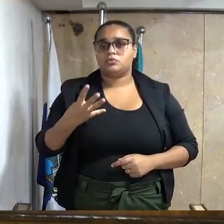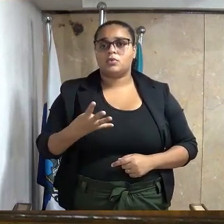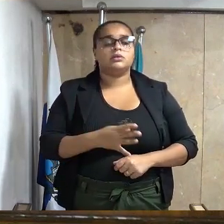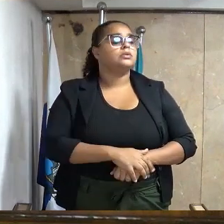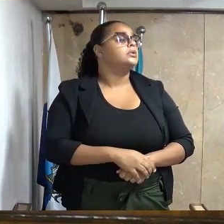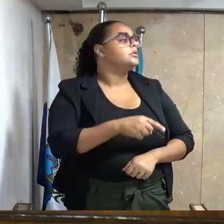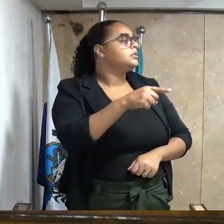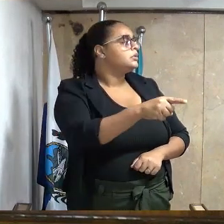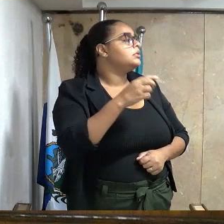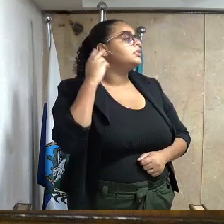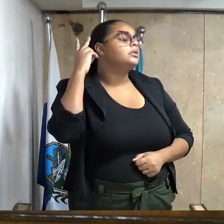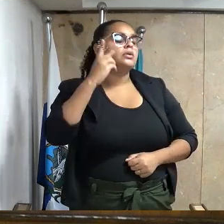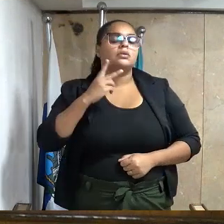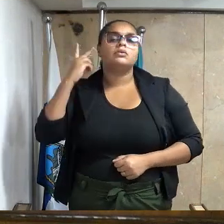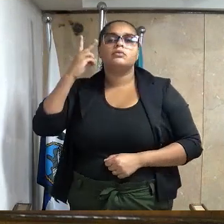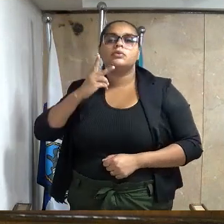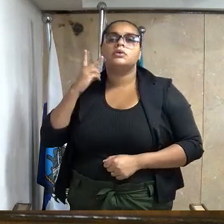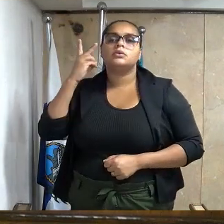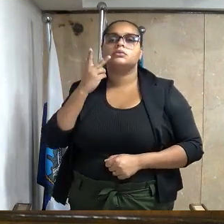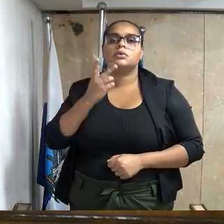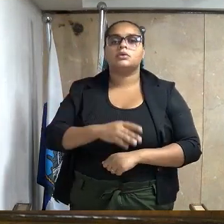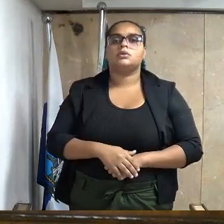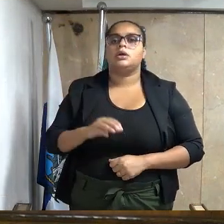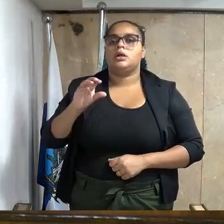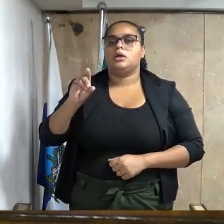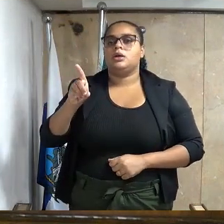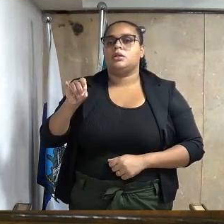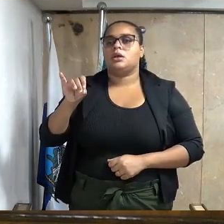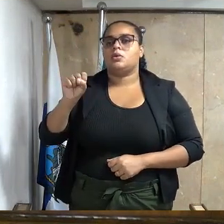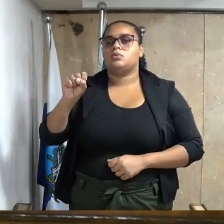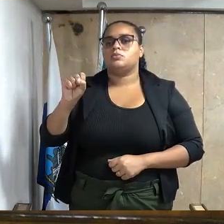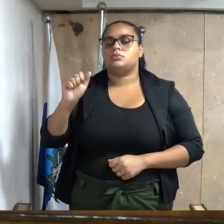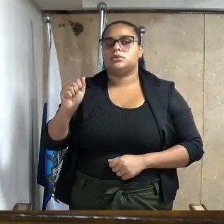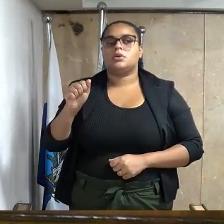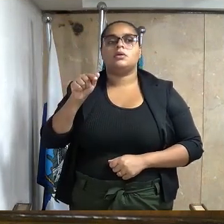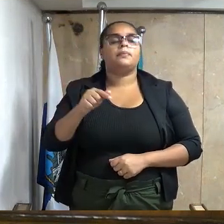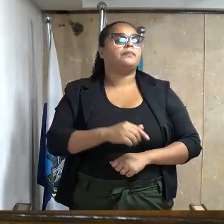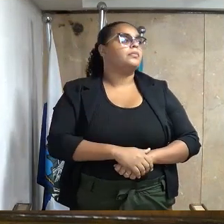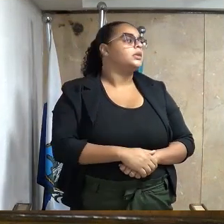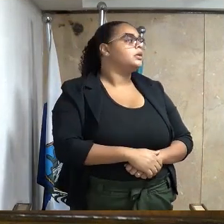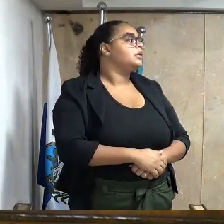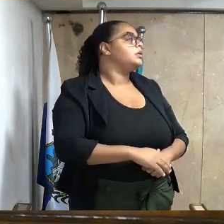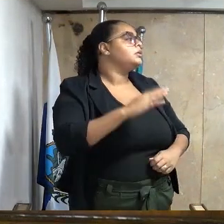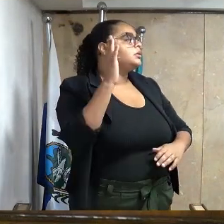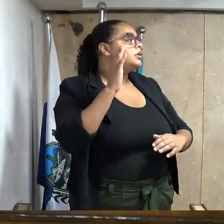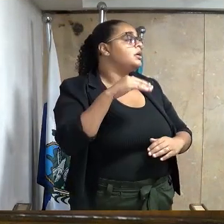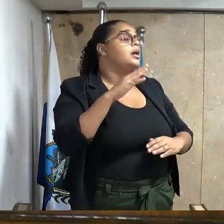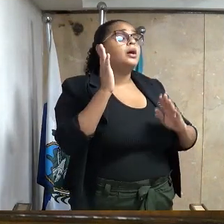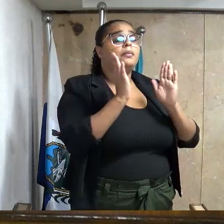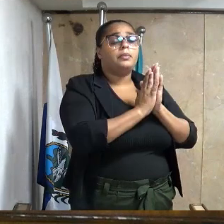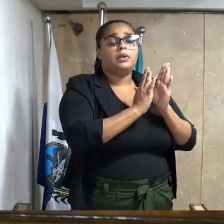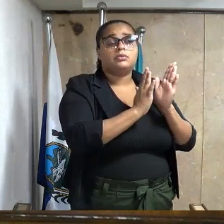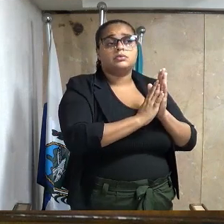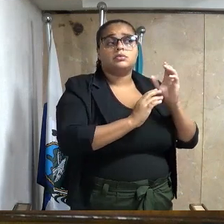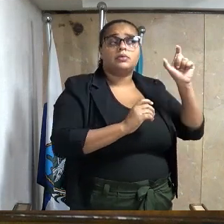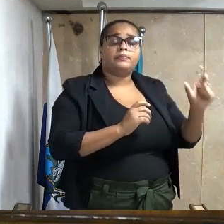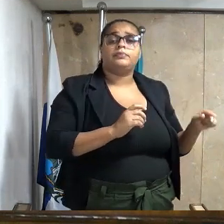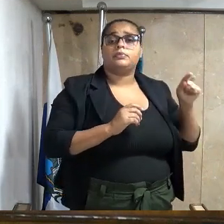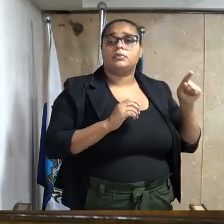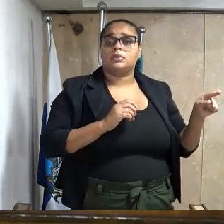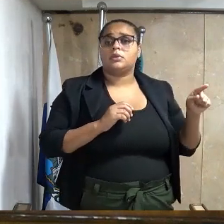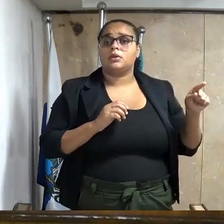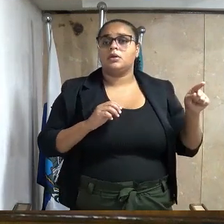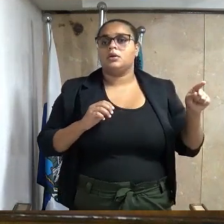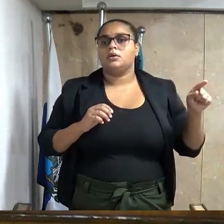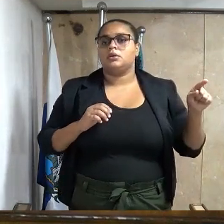da excelentíssima senhora vereadora, Deusa de Oliveira, consignando moção de aplausos à justíssima senhora